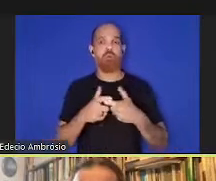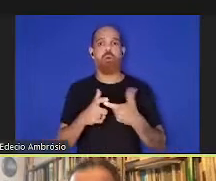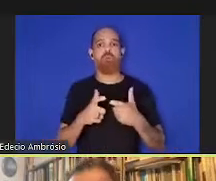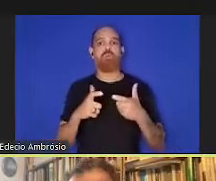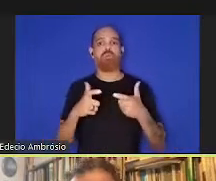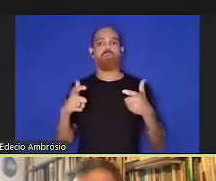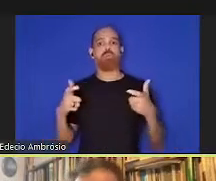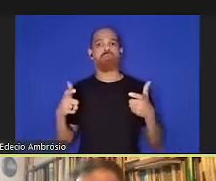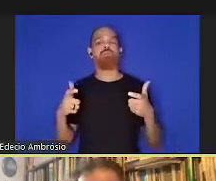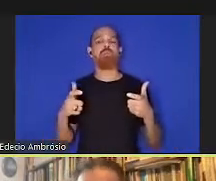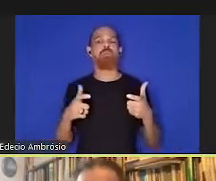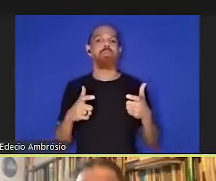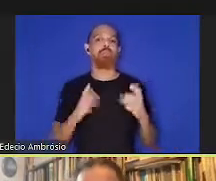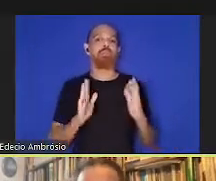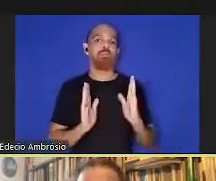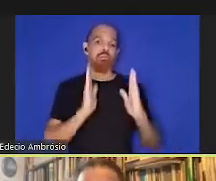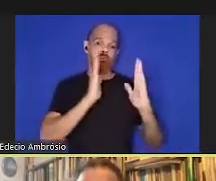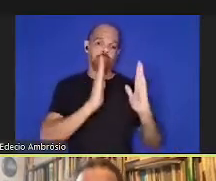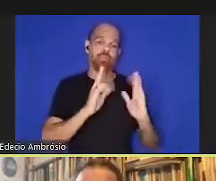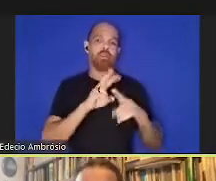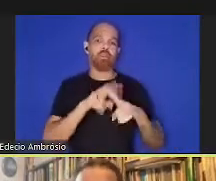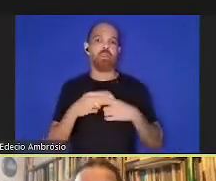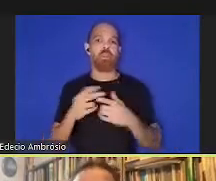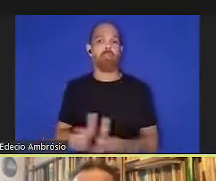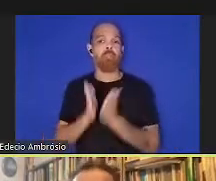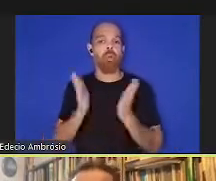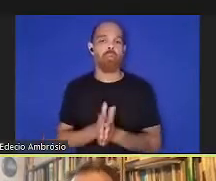de um lado a pobreza diminuiu,